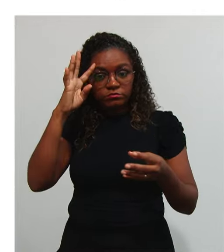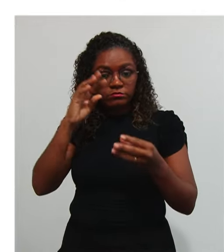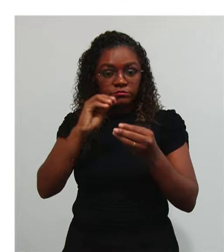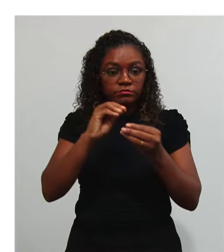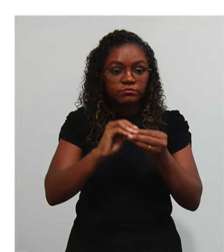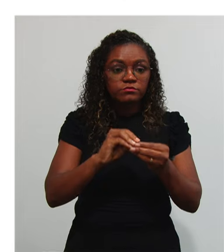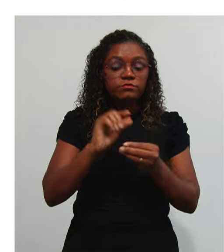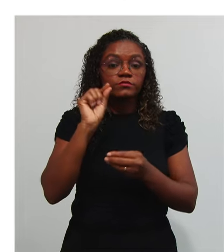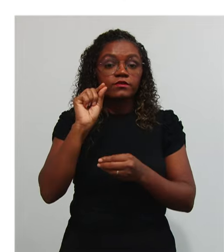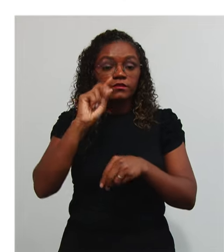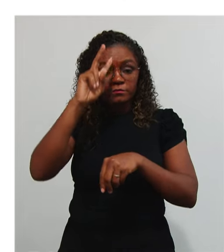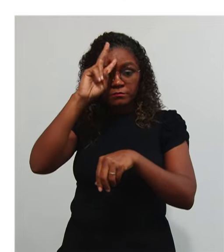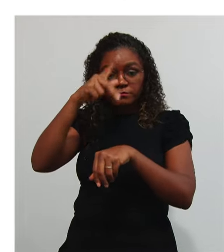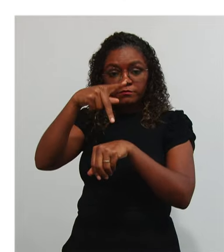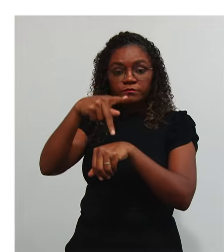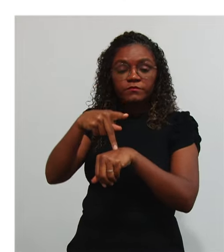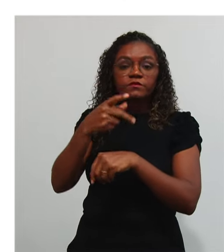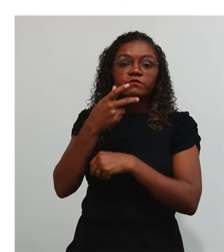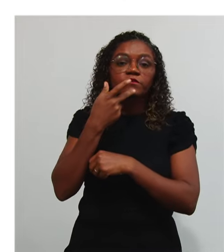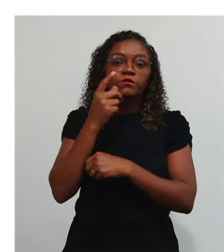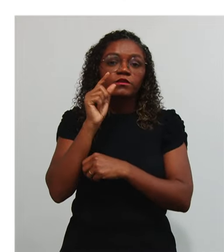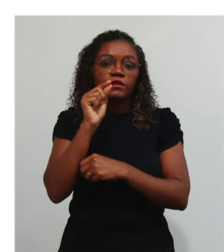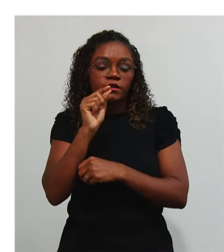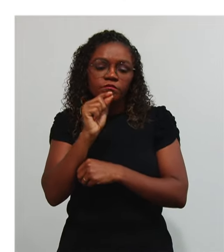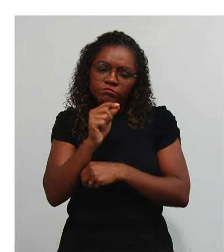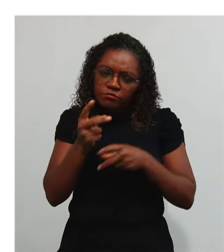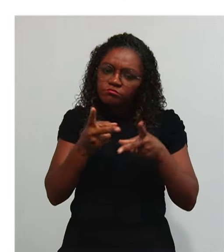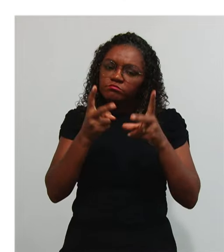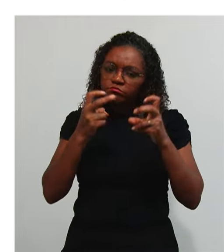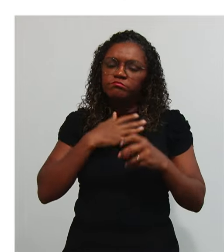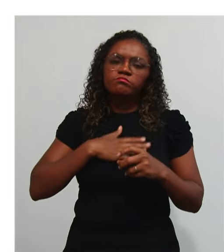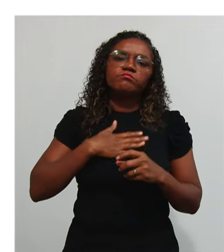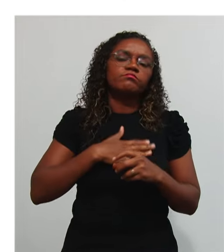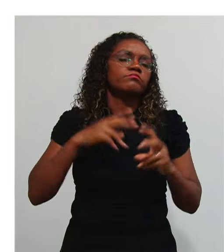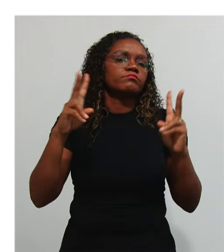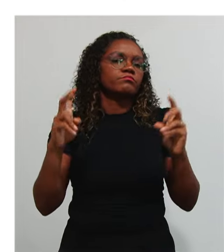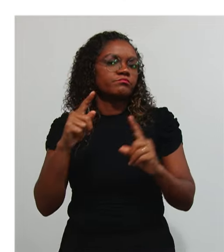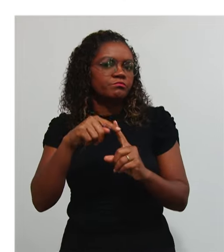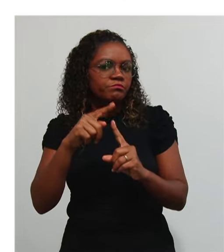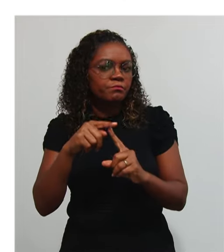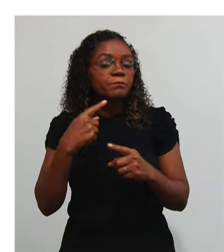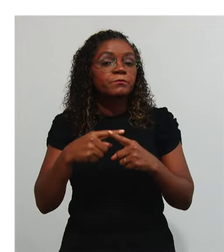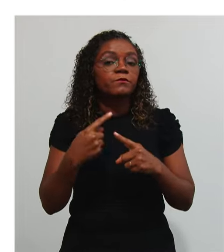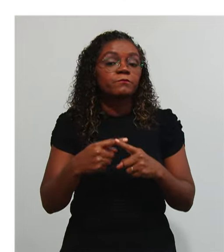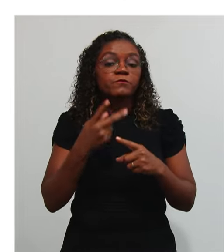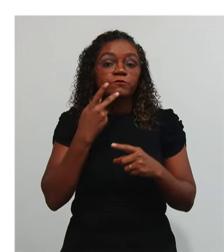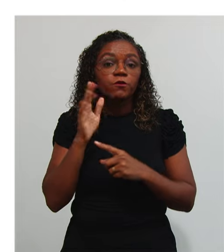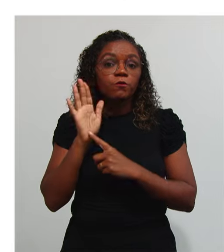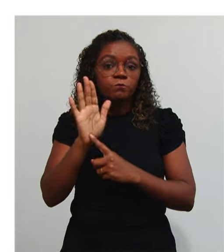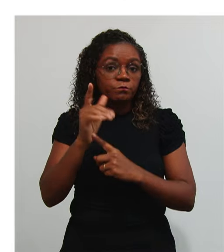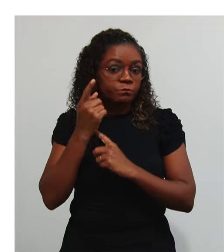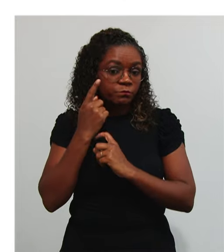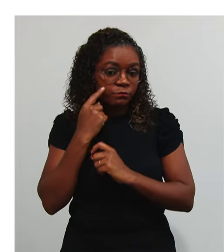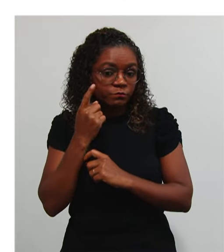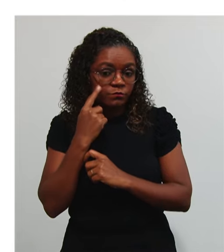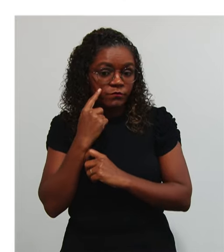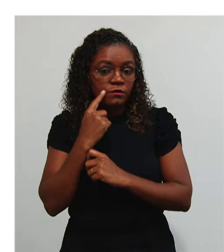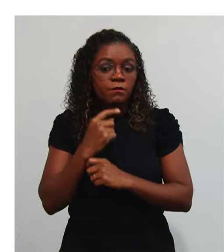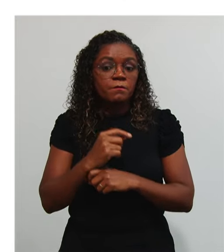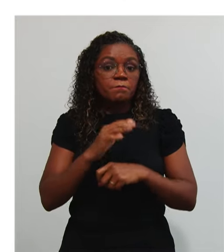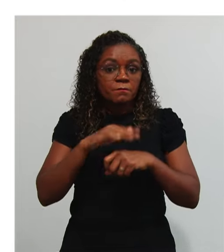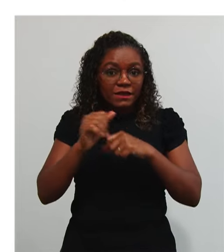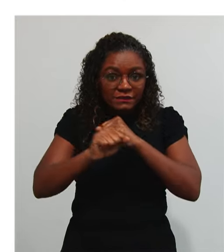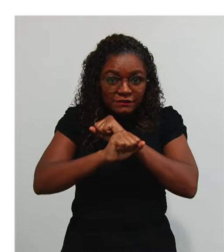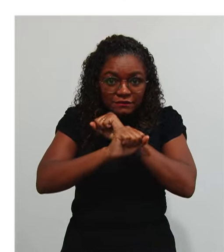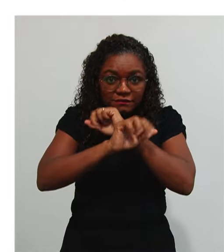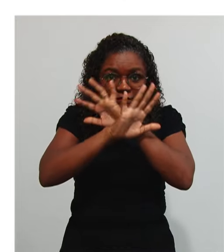paludo É o que mais Me traz Uma atratividade Veja só Olha o que Ele está expondo Para a gente Quanto mais